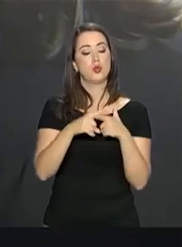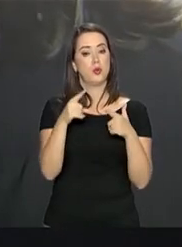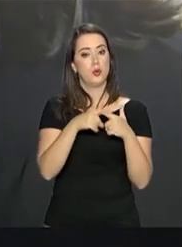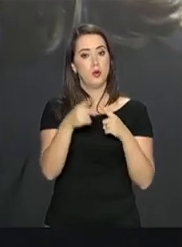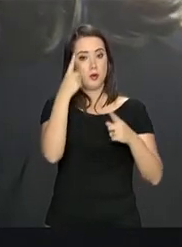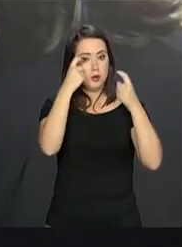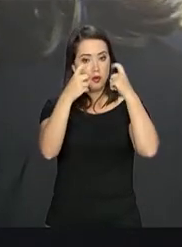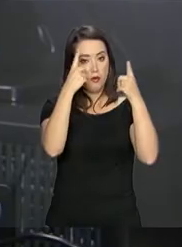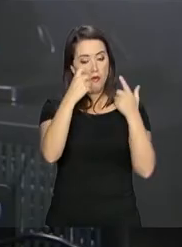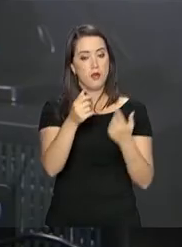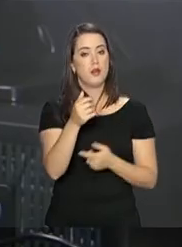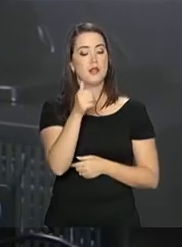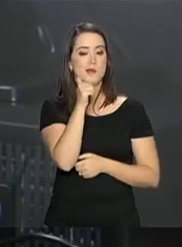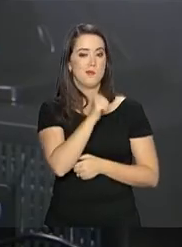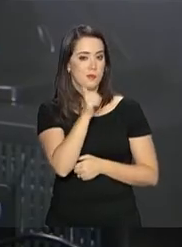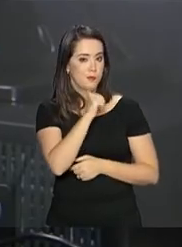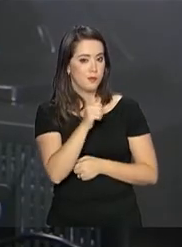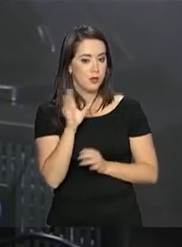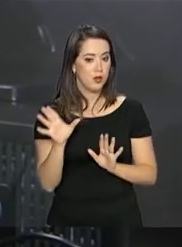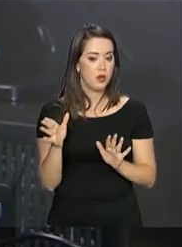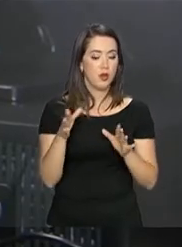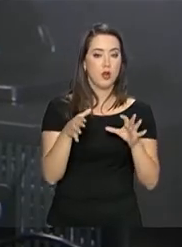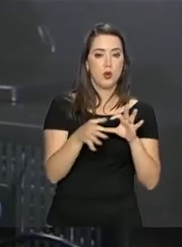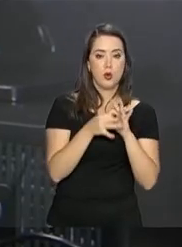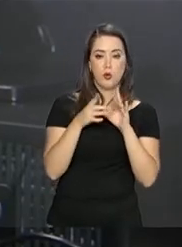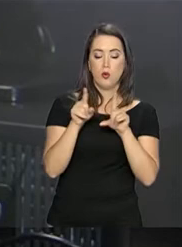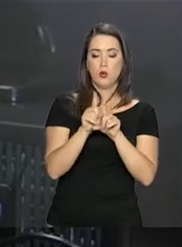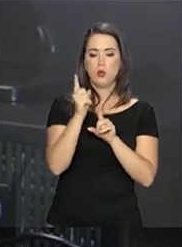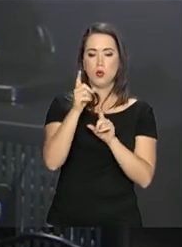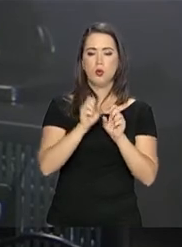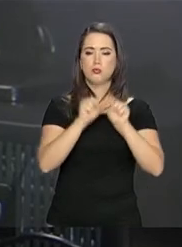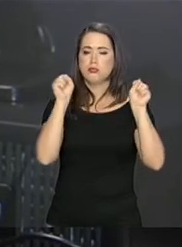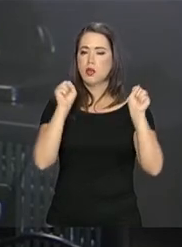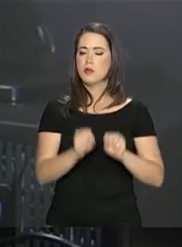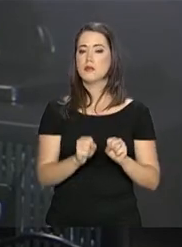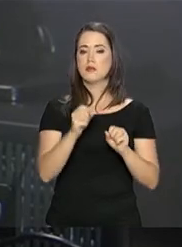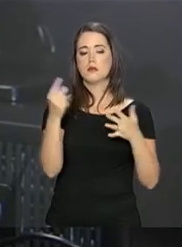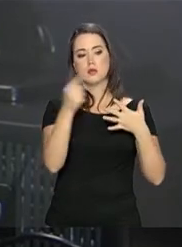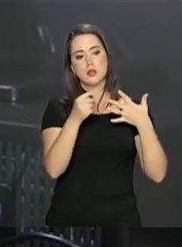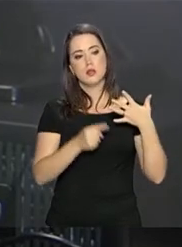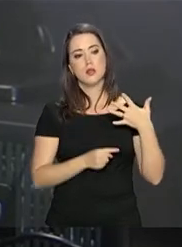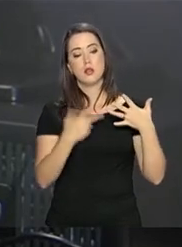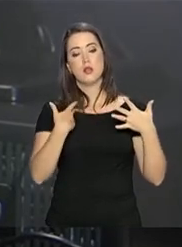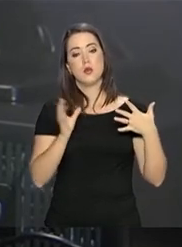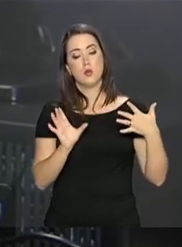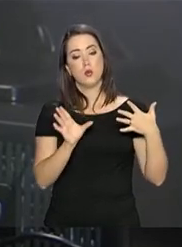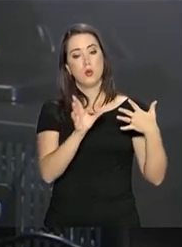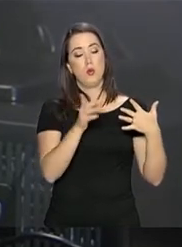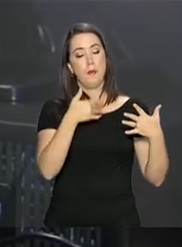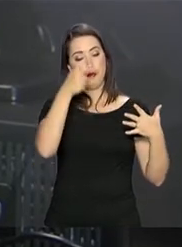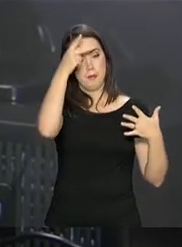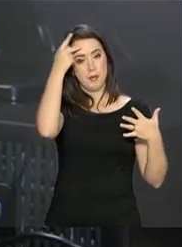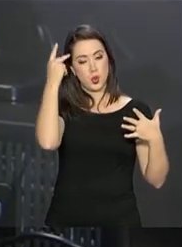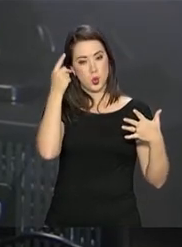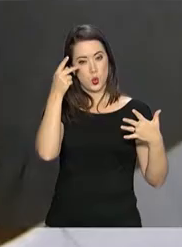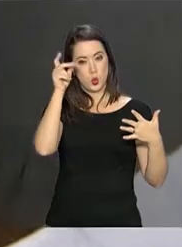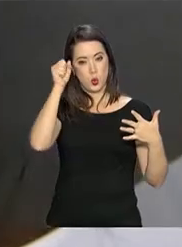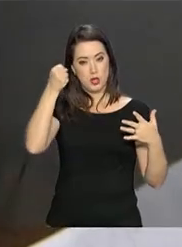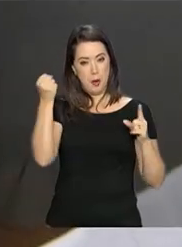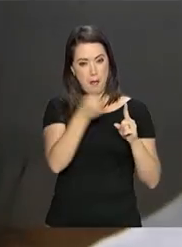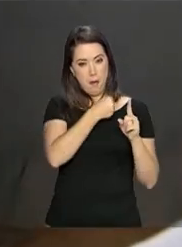violência de gênero com a inclusão de um cadastro nacional de medidas restritivas contra os agressores.